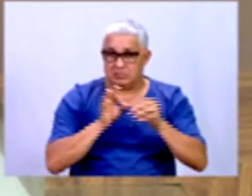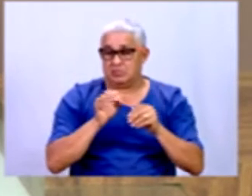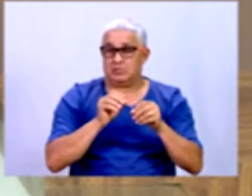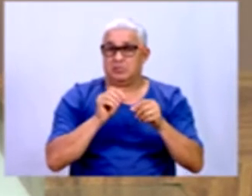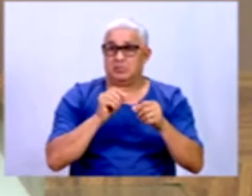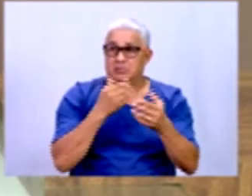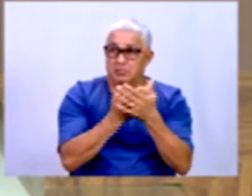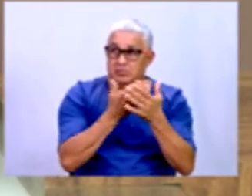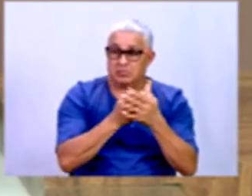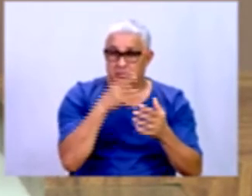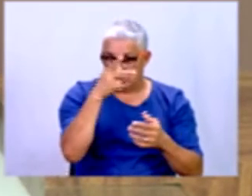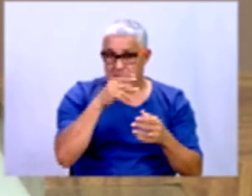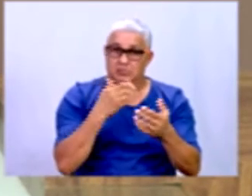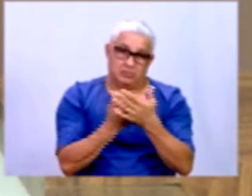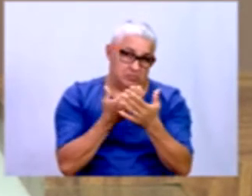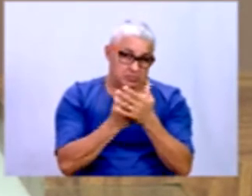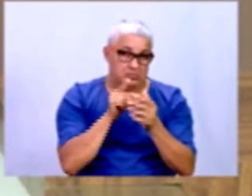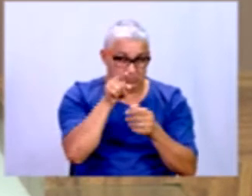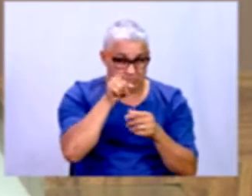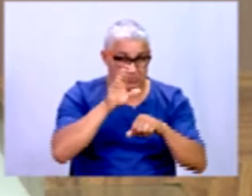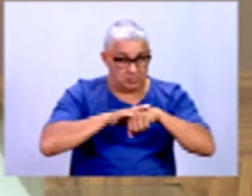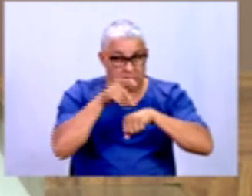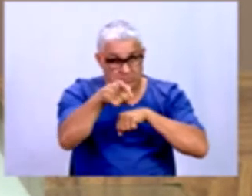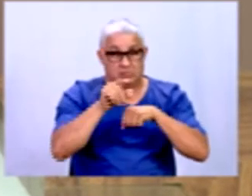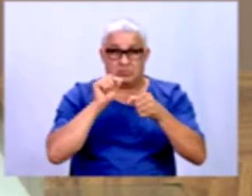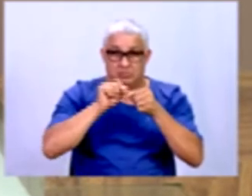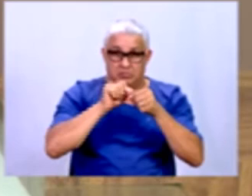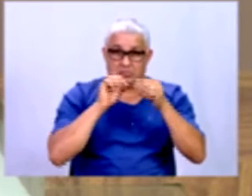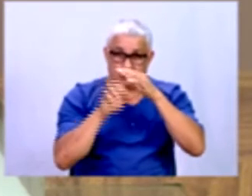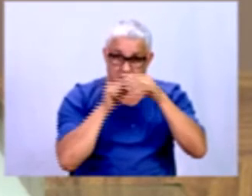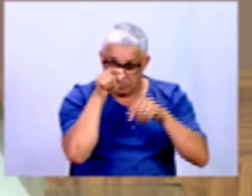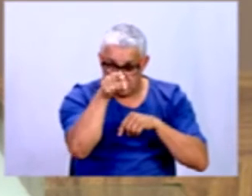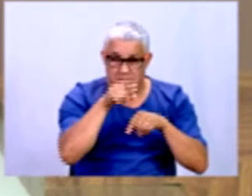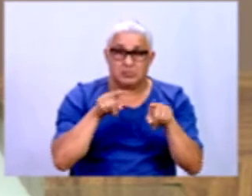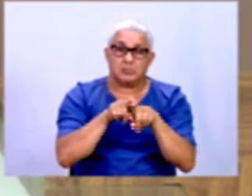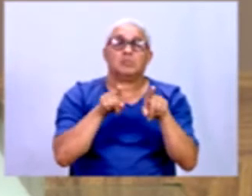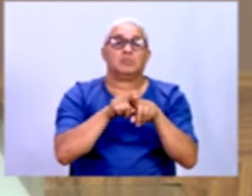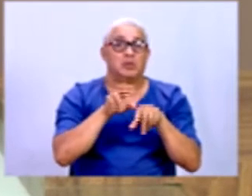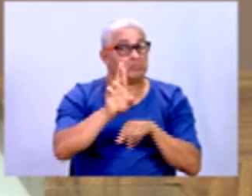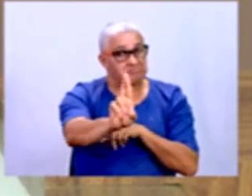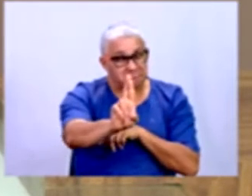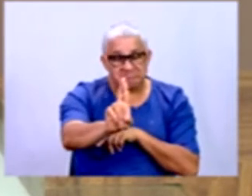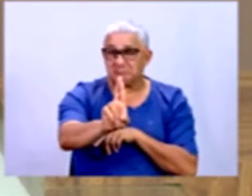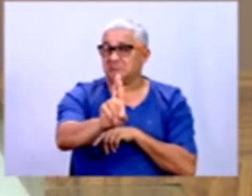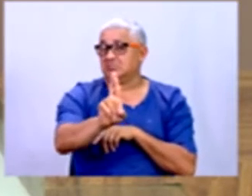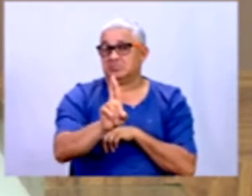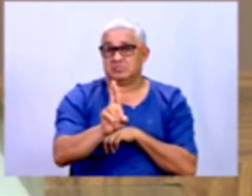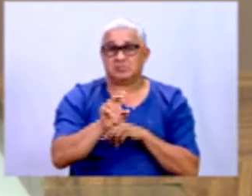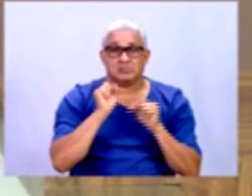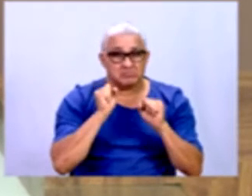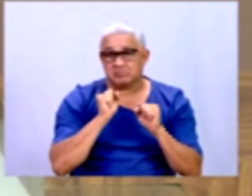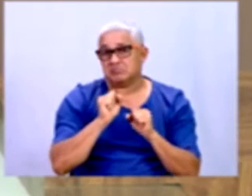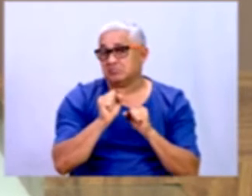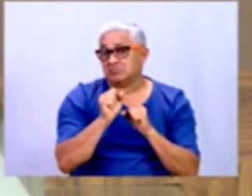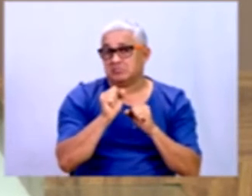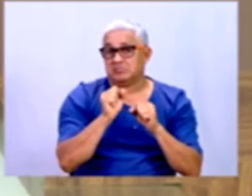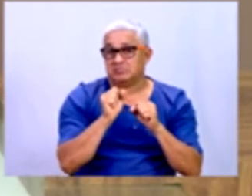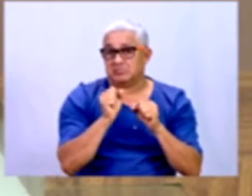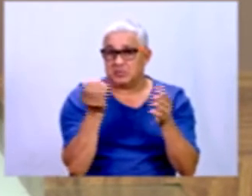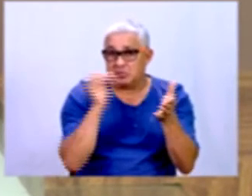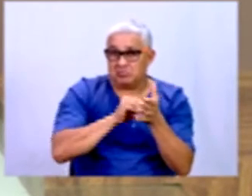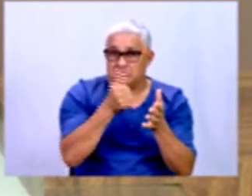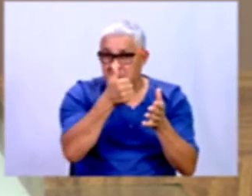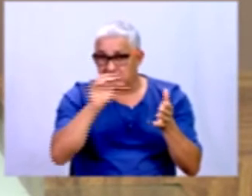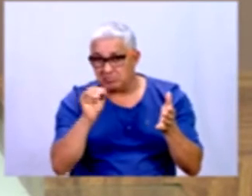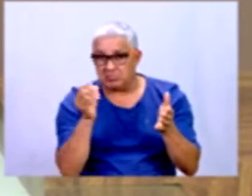em cima de 100.000. O seu estudo, quando você for fazer, lá na sua organização, você também vai determinar. Pode ser em cima de 100 ou pode ser em cima de 1.000.